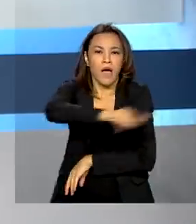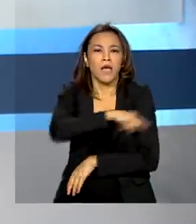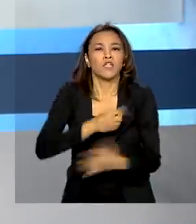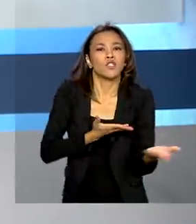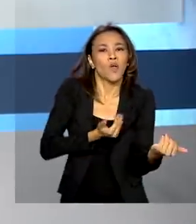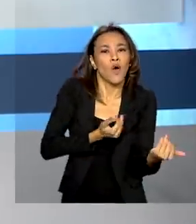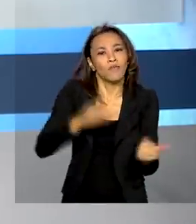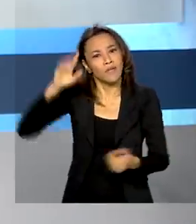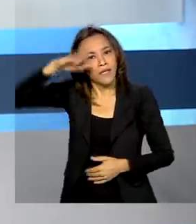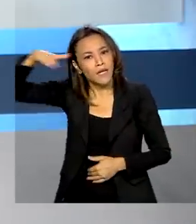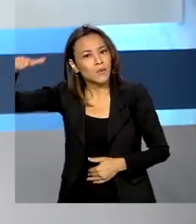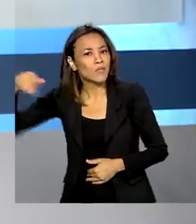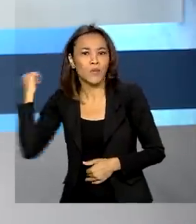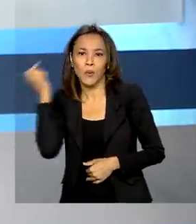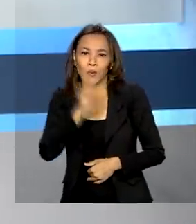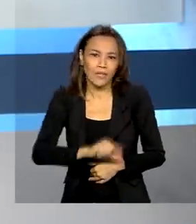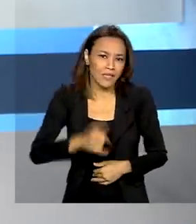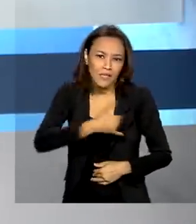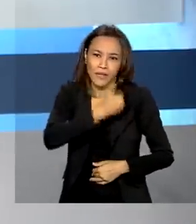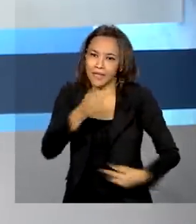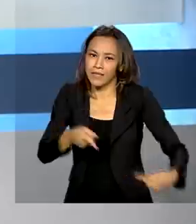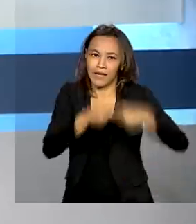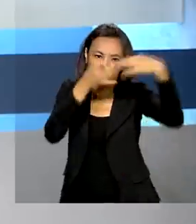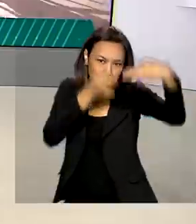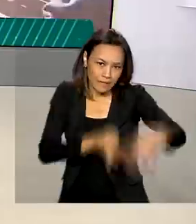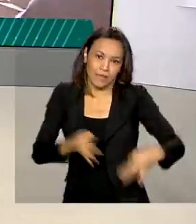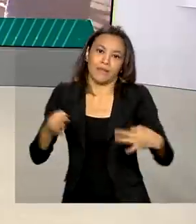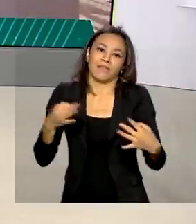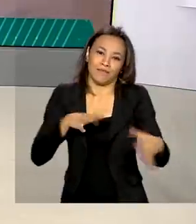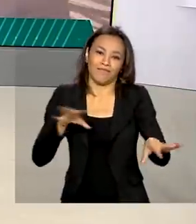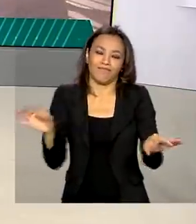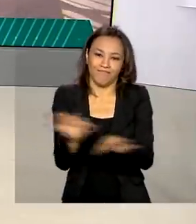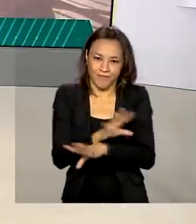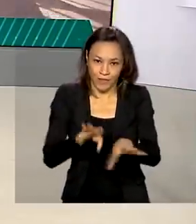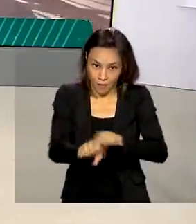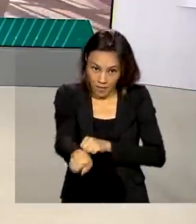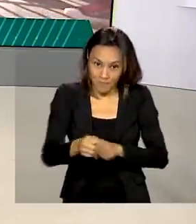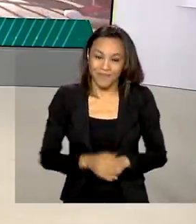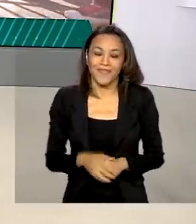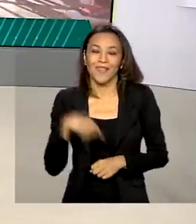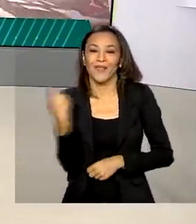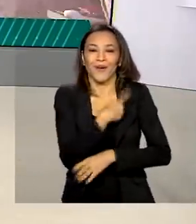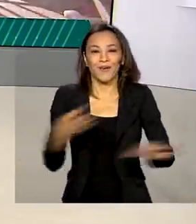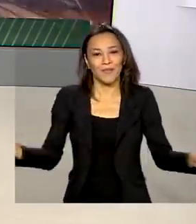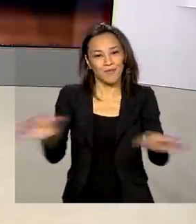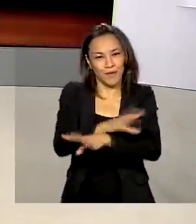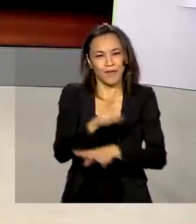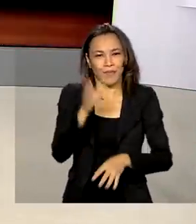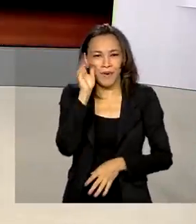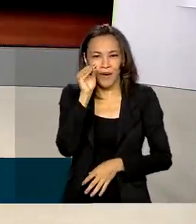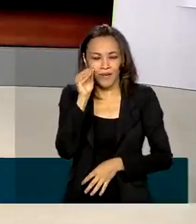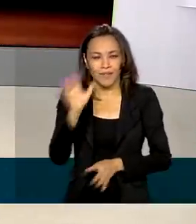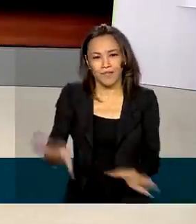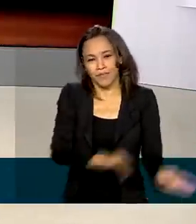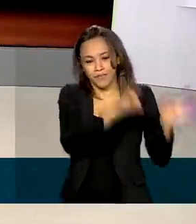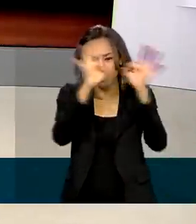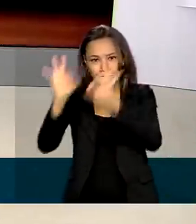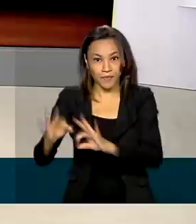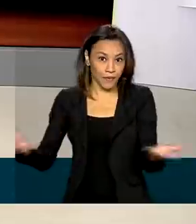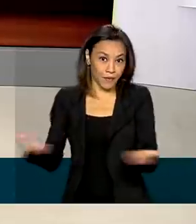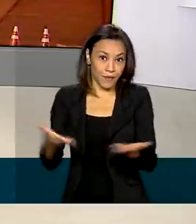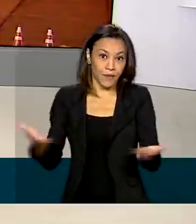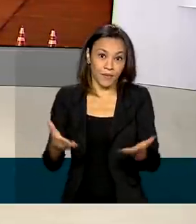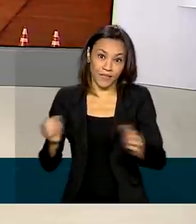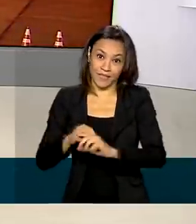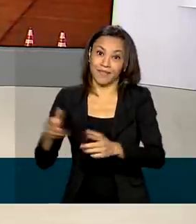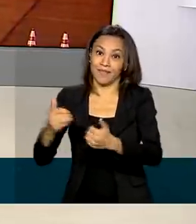que não conseguiram obter o documento na idade prevista. O Brasil em Dia termina aqui, você pode rever as reportagens de hoje nas nossas